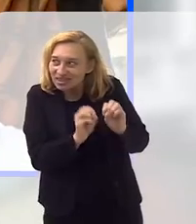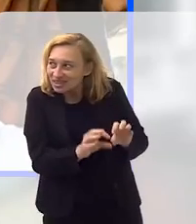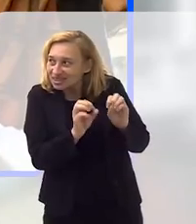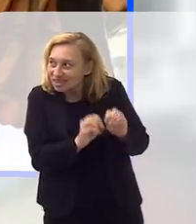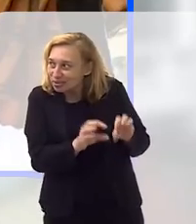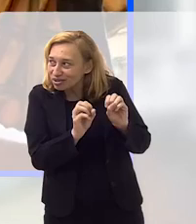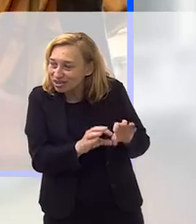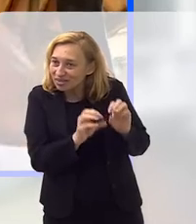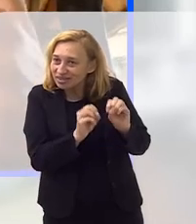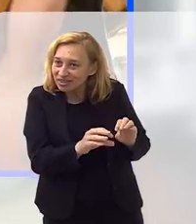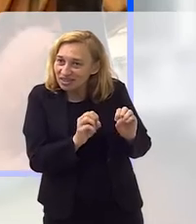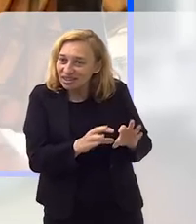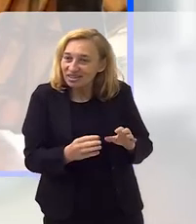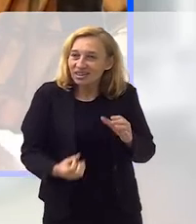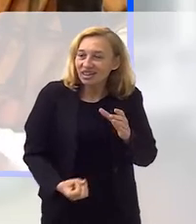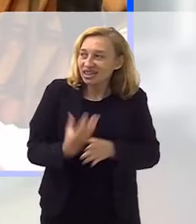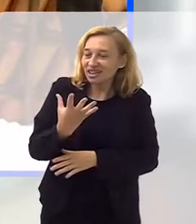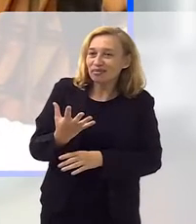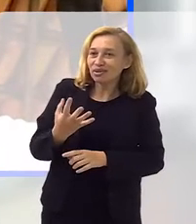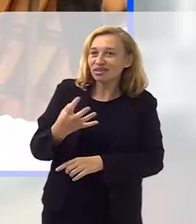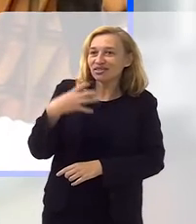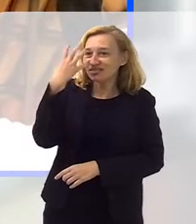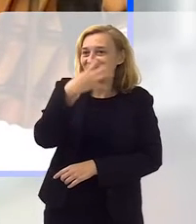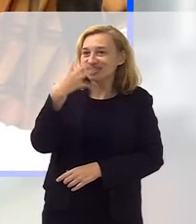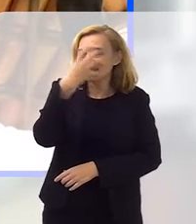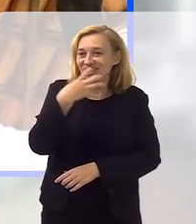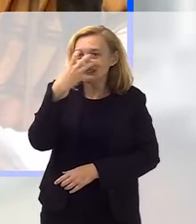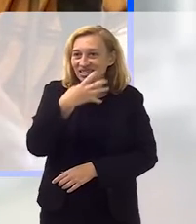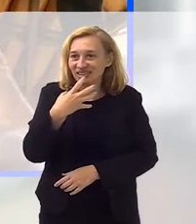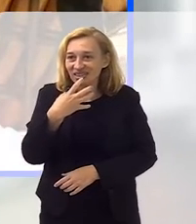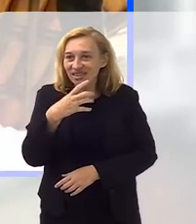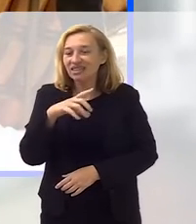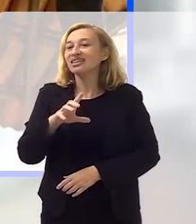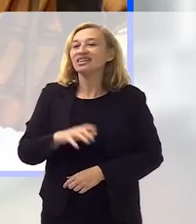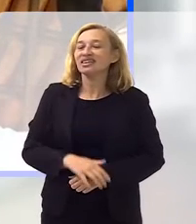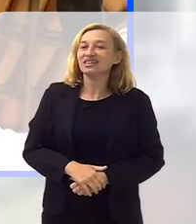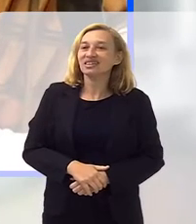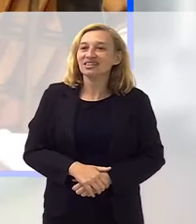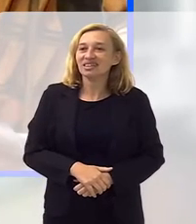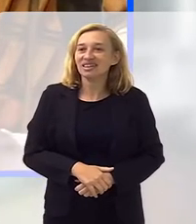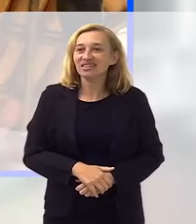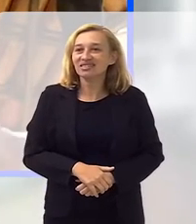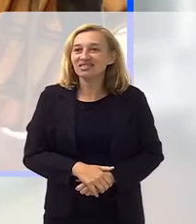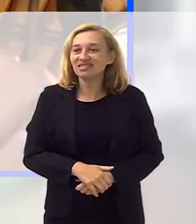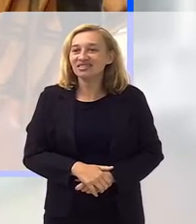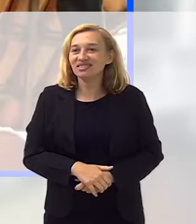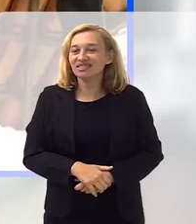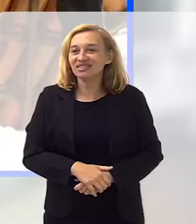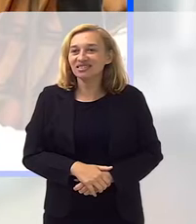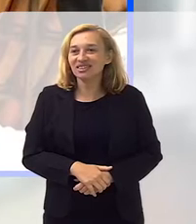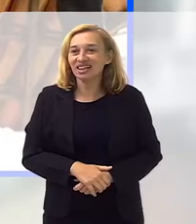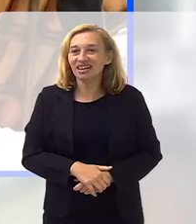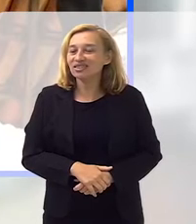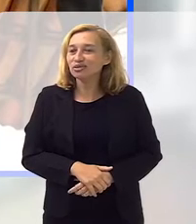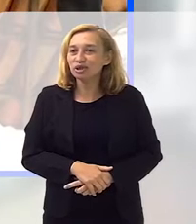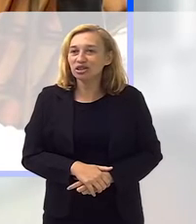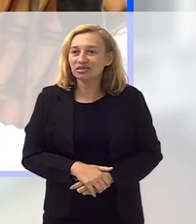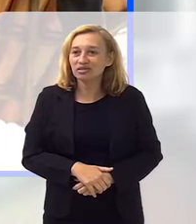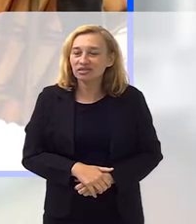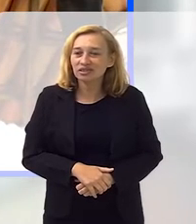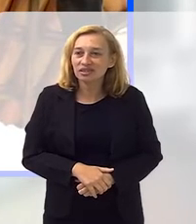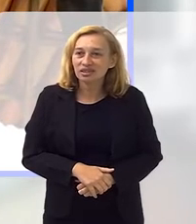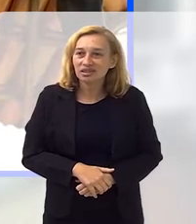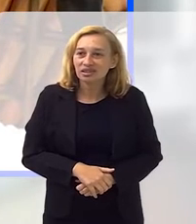e já estávamos compondo uma música, né, junto com o Bruno Casca, que um parceiro na época mais constante dela,